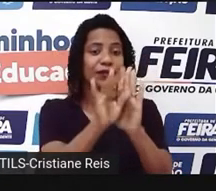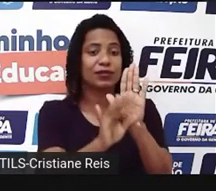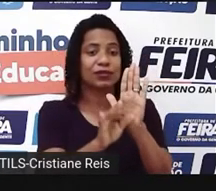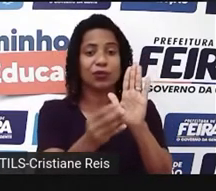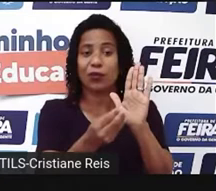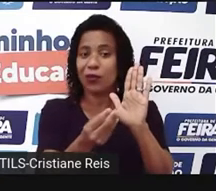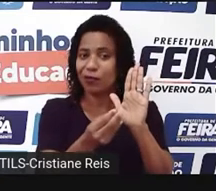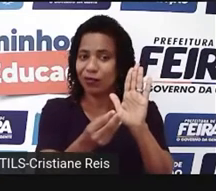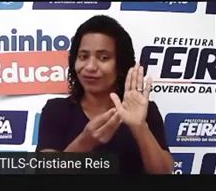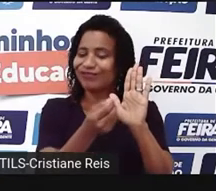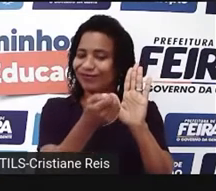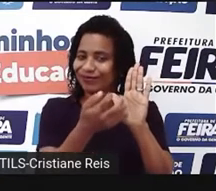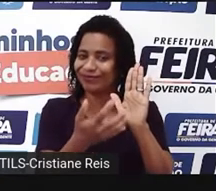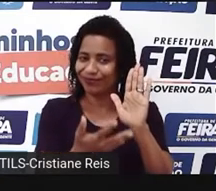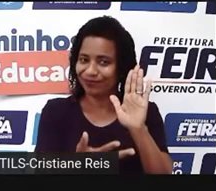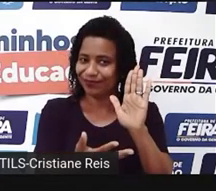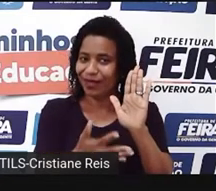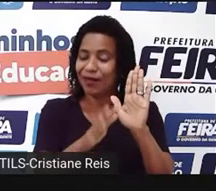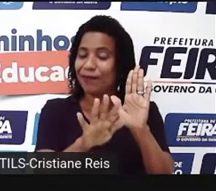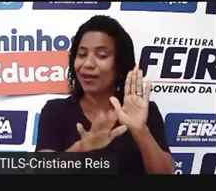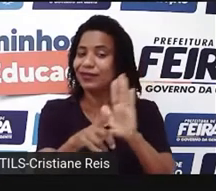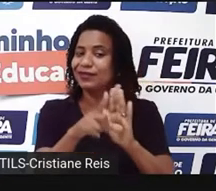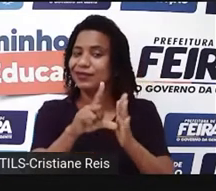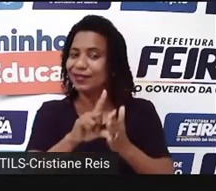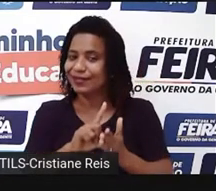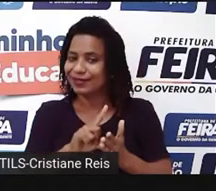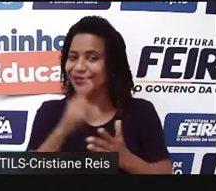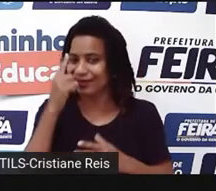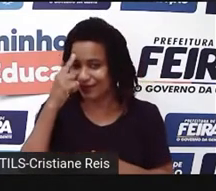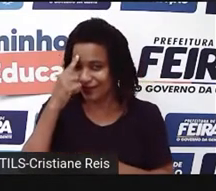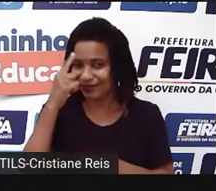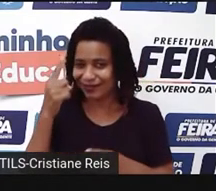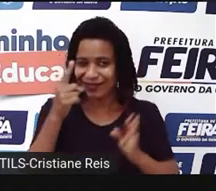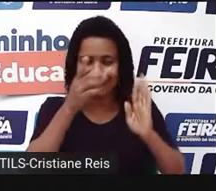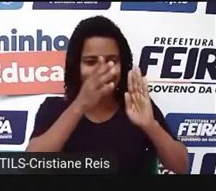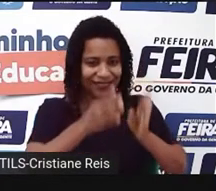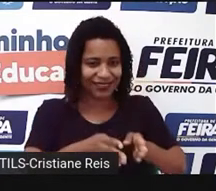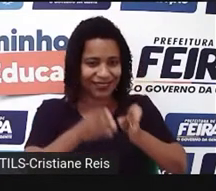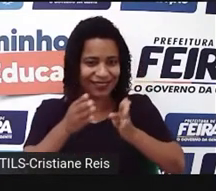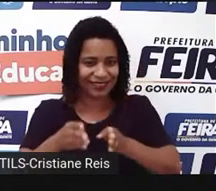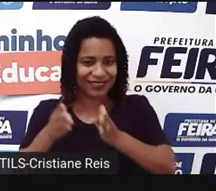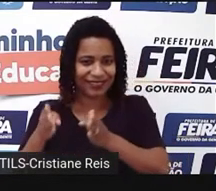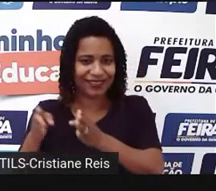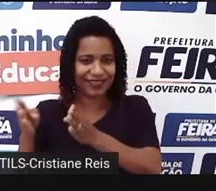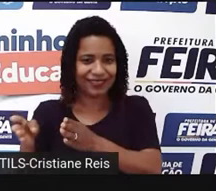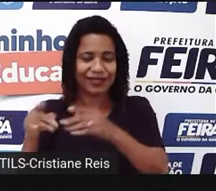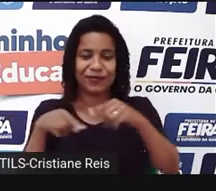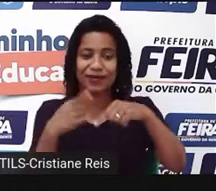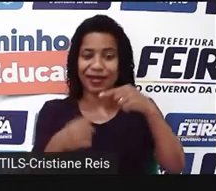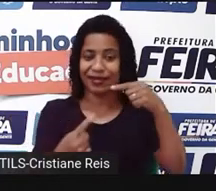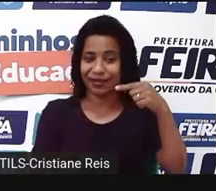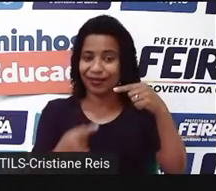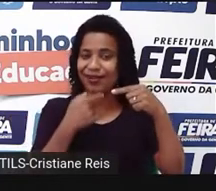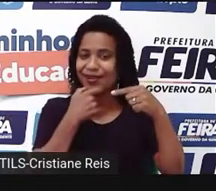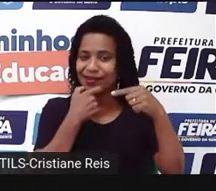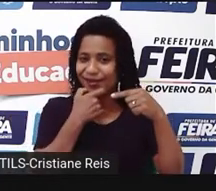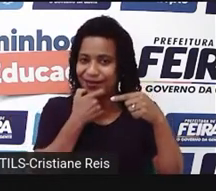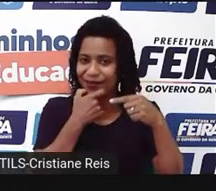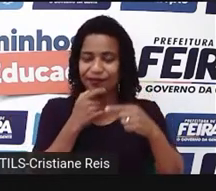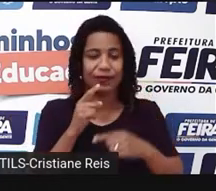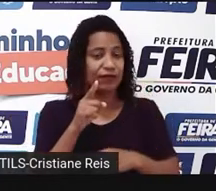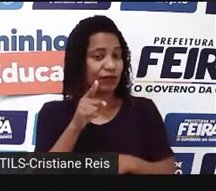antes, não se esqueçam de que é importante a gente organizar o nosso caderno de inglês. E você,